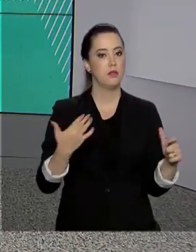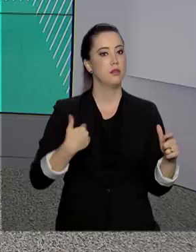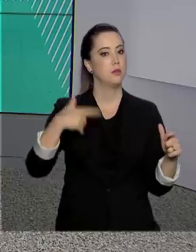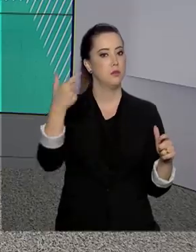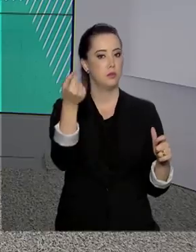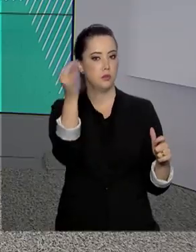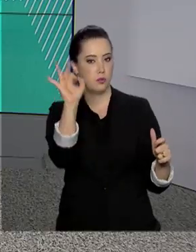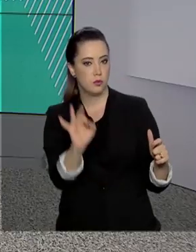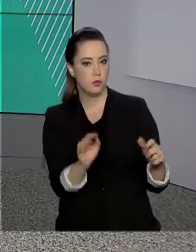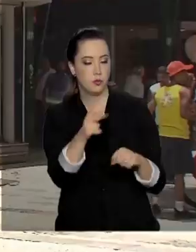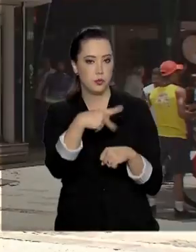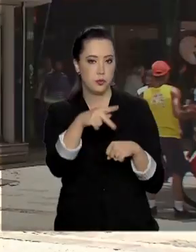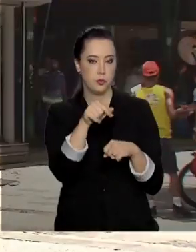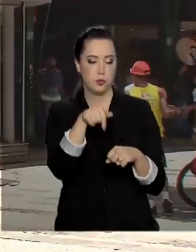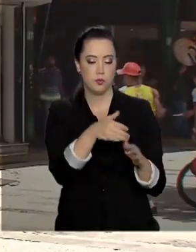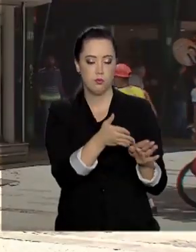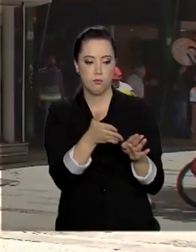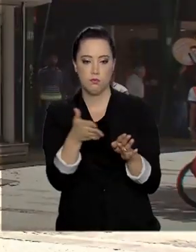nesta época.